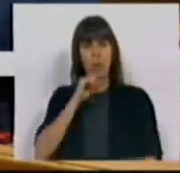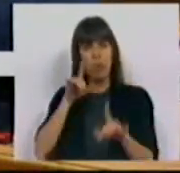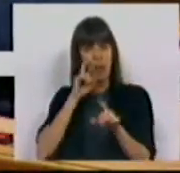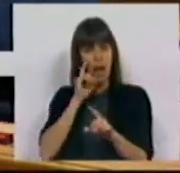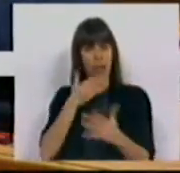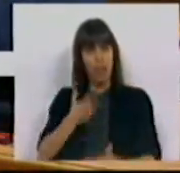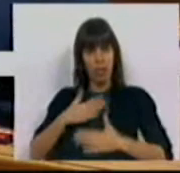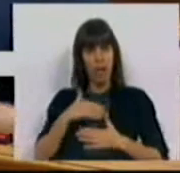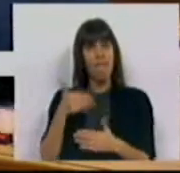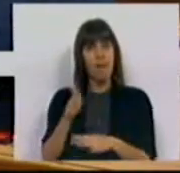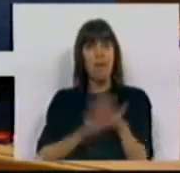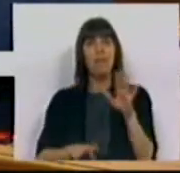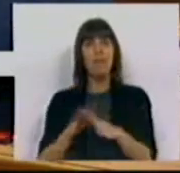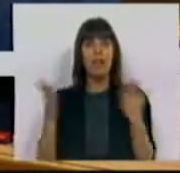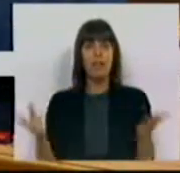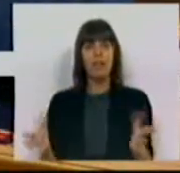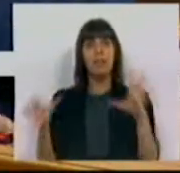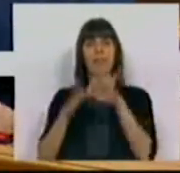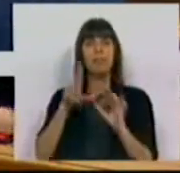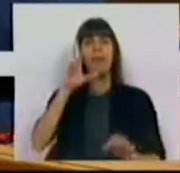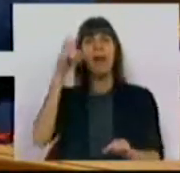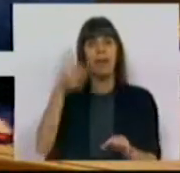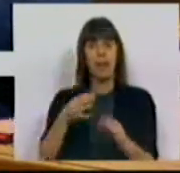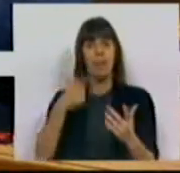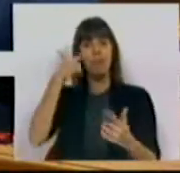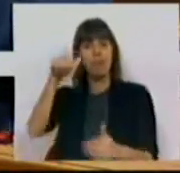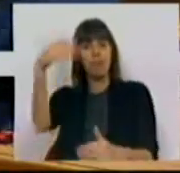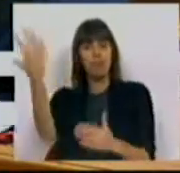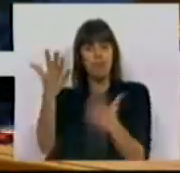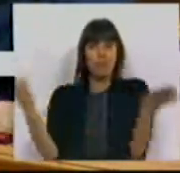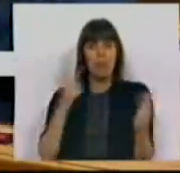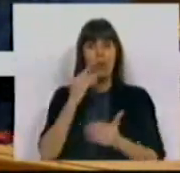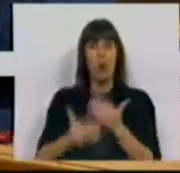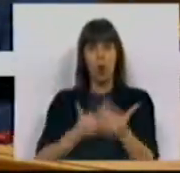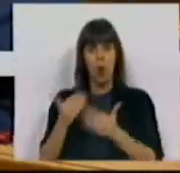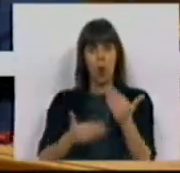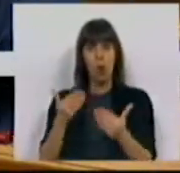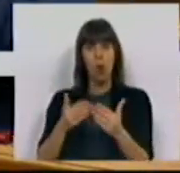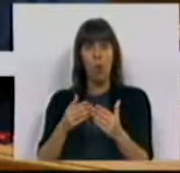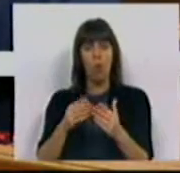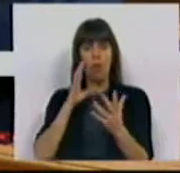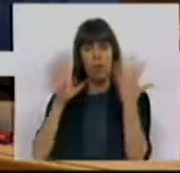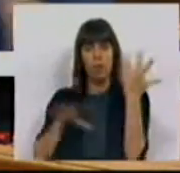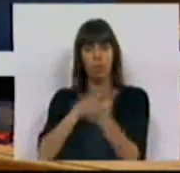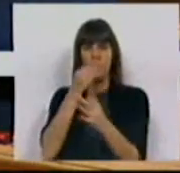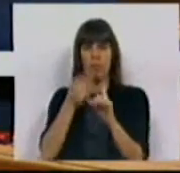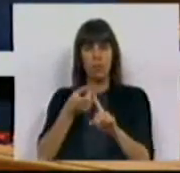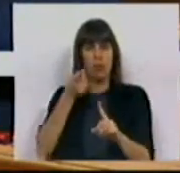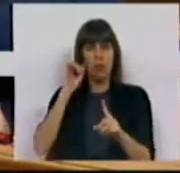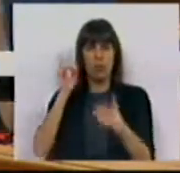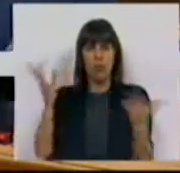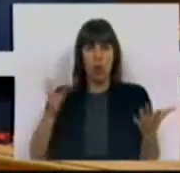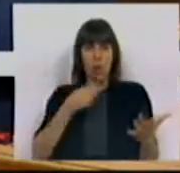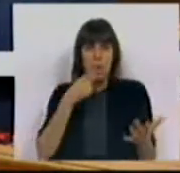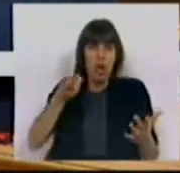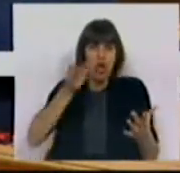a garantia que o vão fazer? Em relação à RTP, eu acho extraordinário. Continua o sorrilho de banalidades e de vacuidades, Sr.